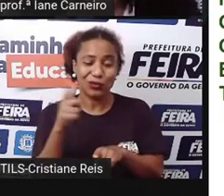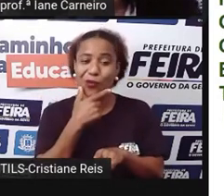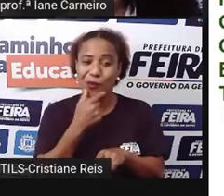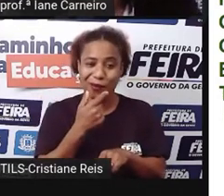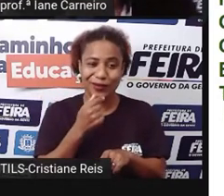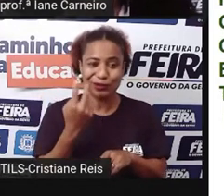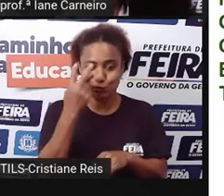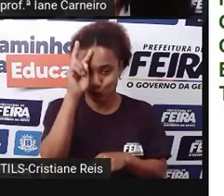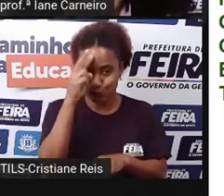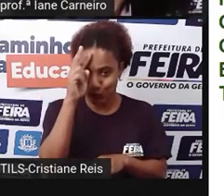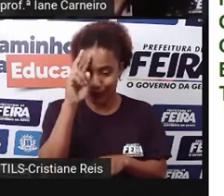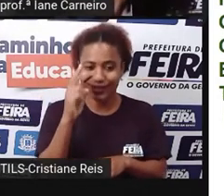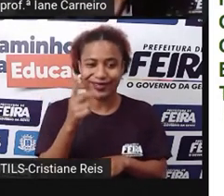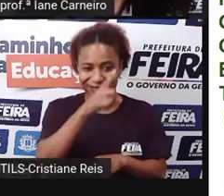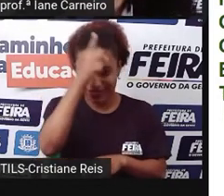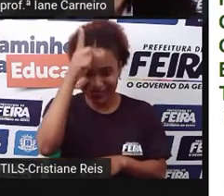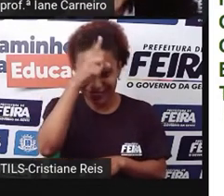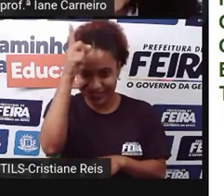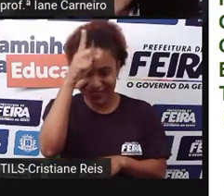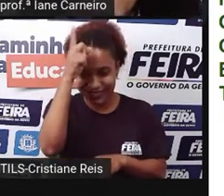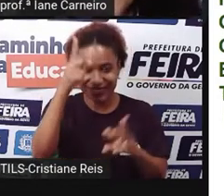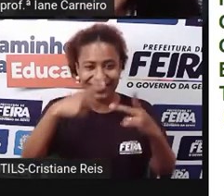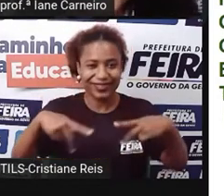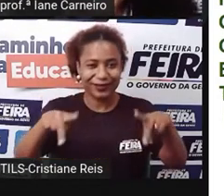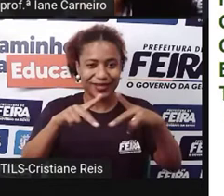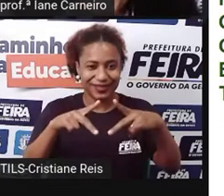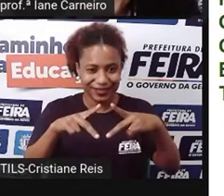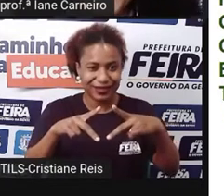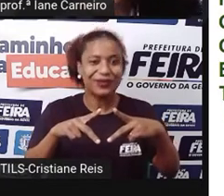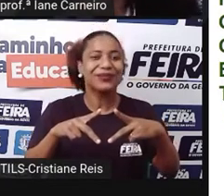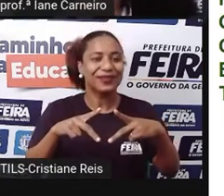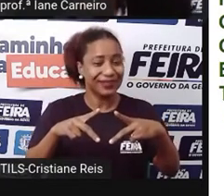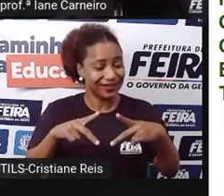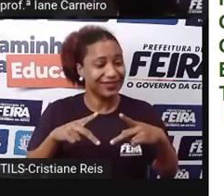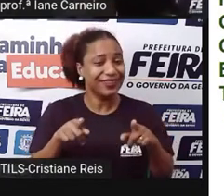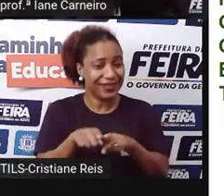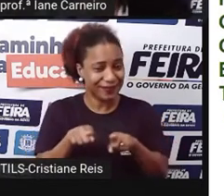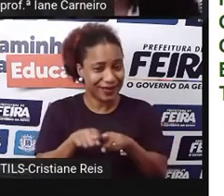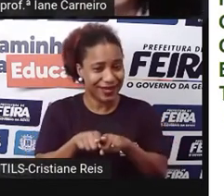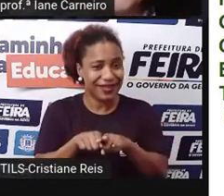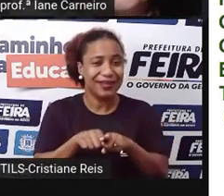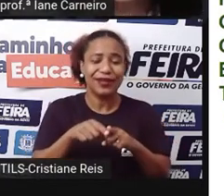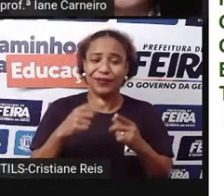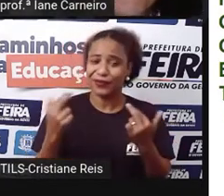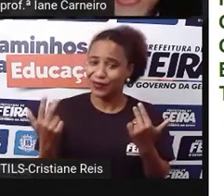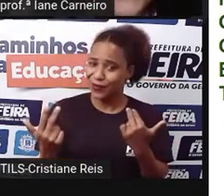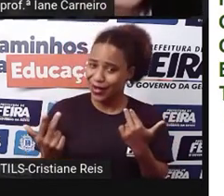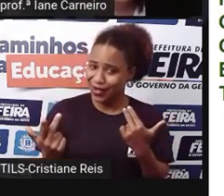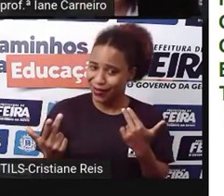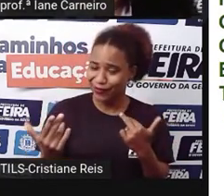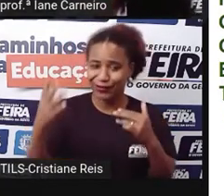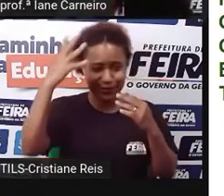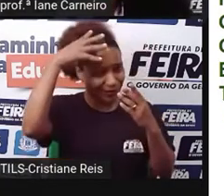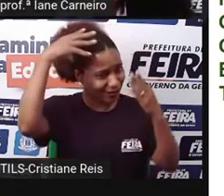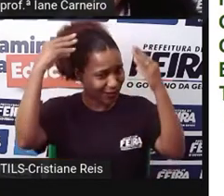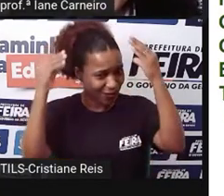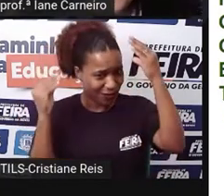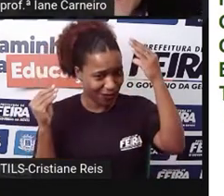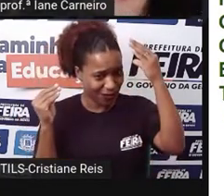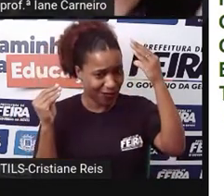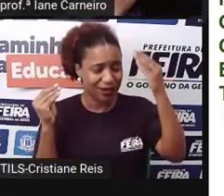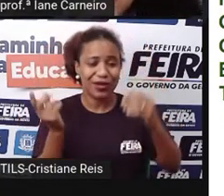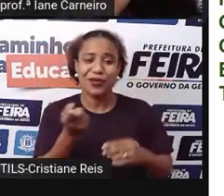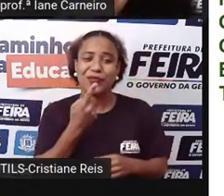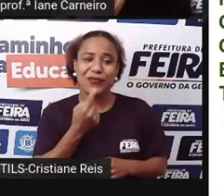que nós dois usamos na cabeça a mesma cor, gorro, gorros vermelhos. Eu